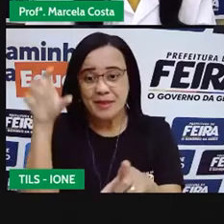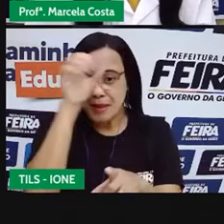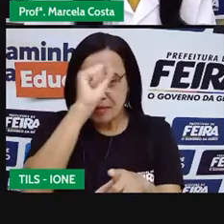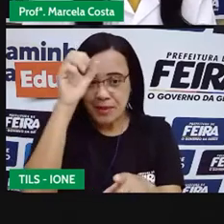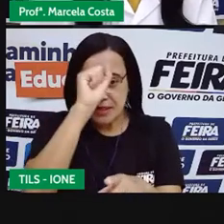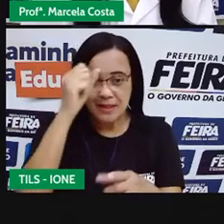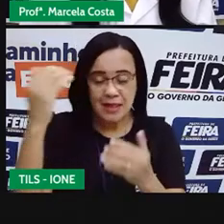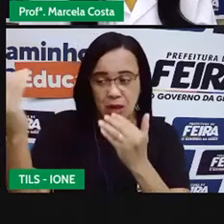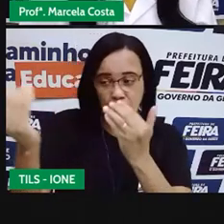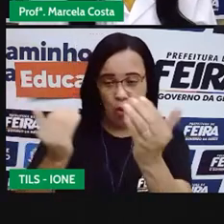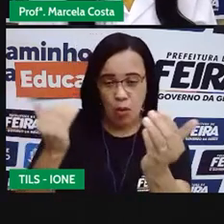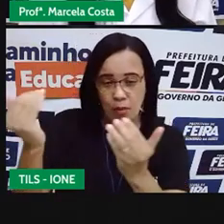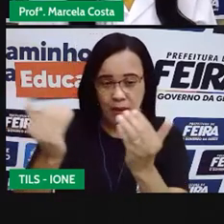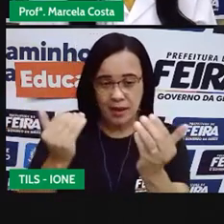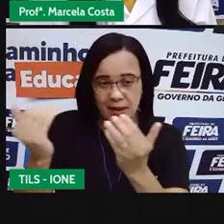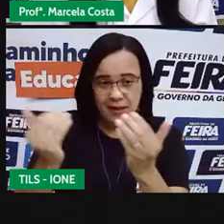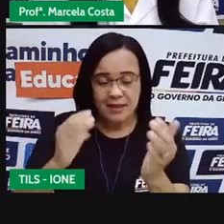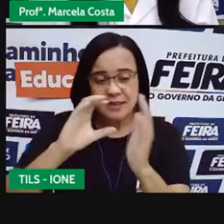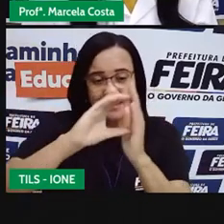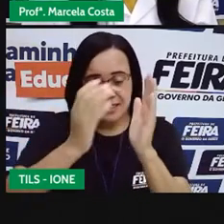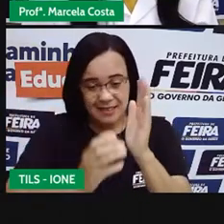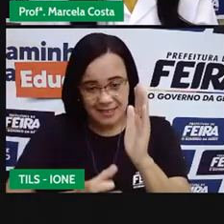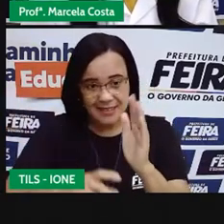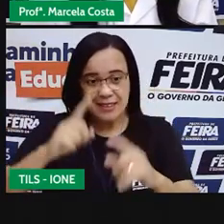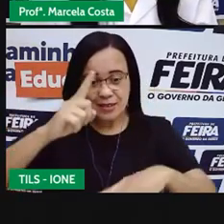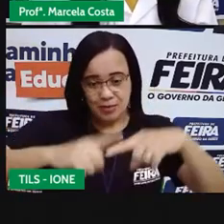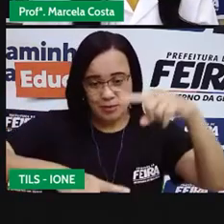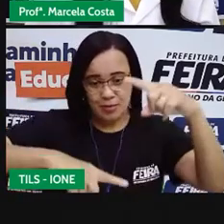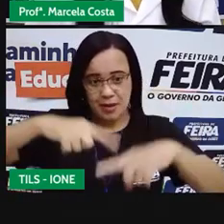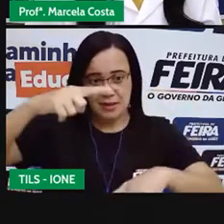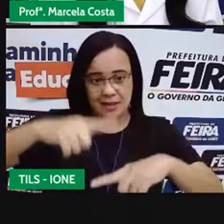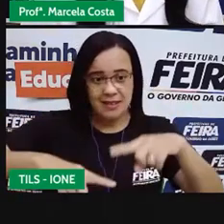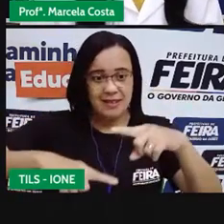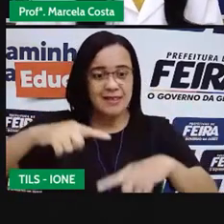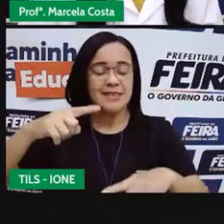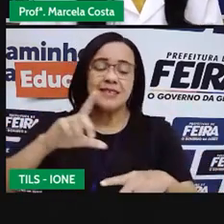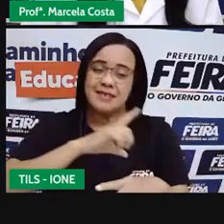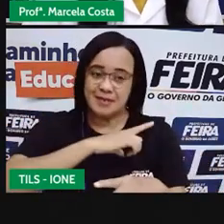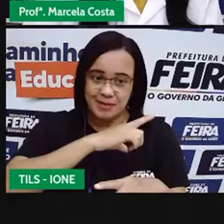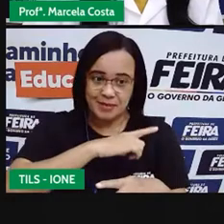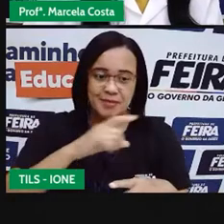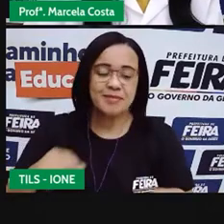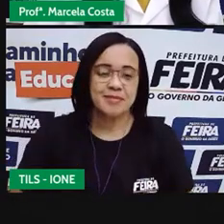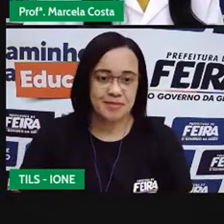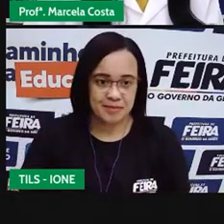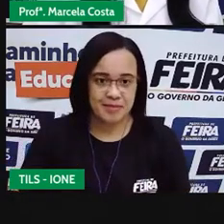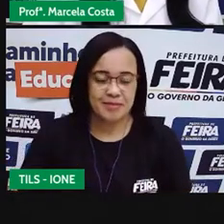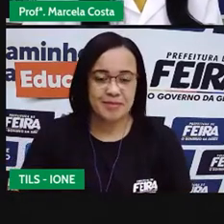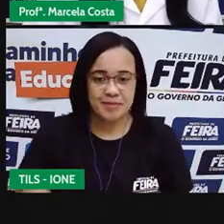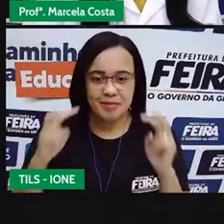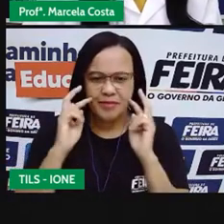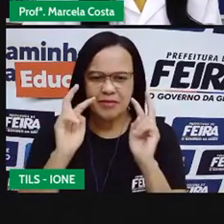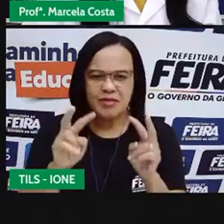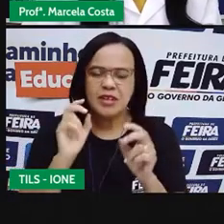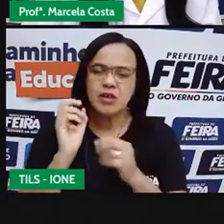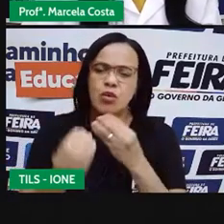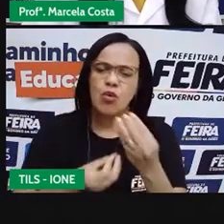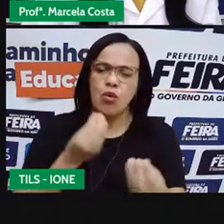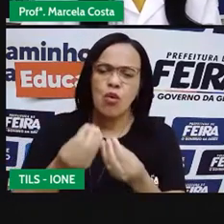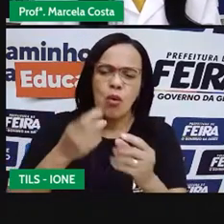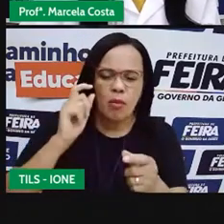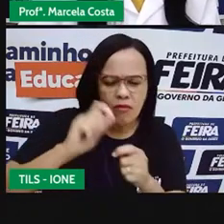comparar as características desses materiais, tá? Vindo aí a composição, o